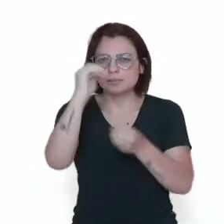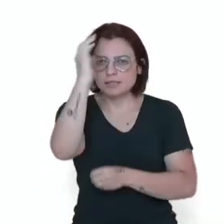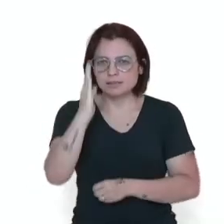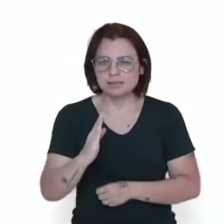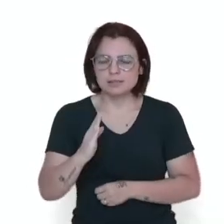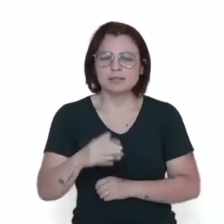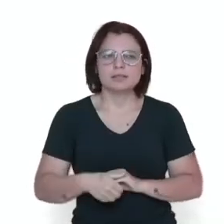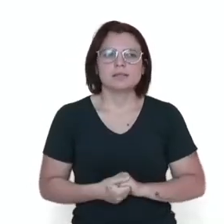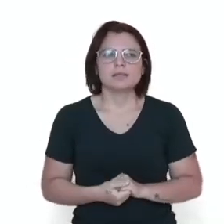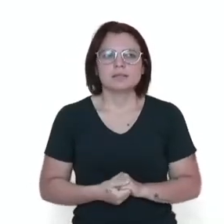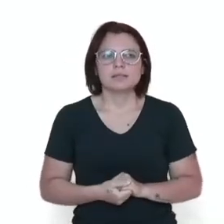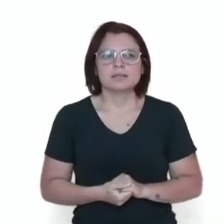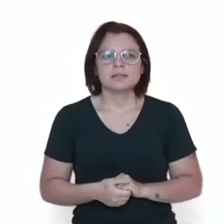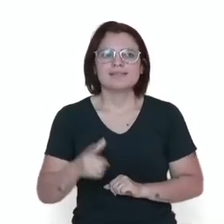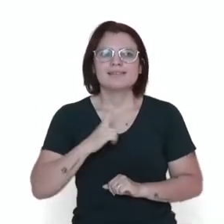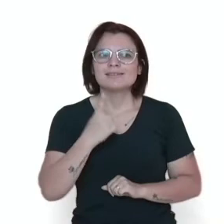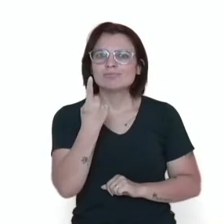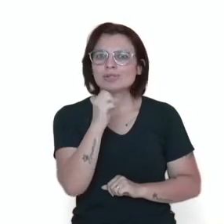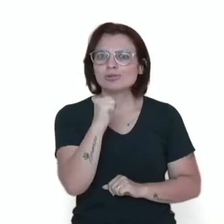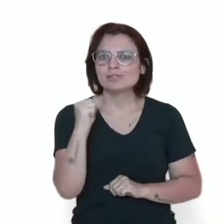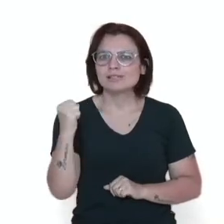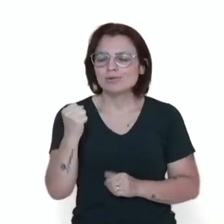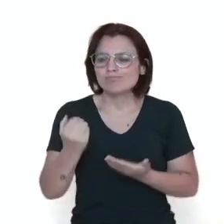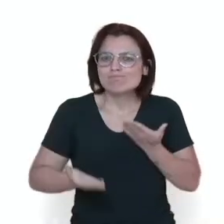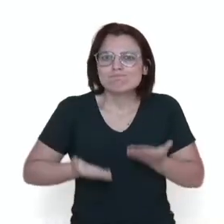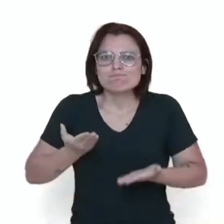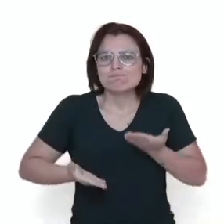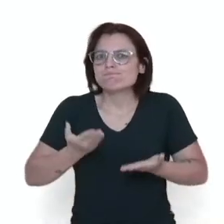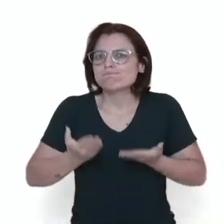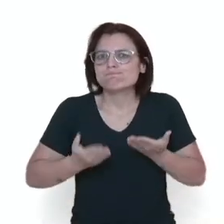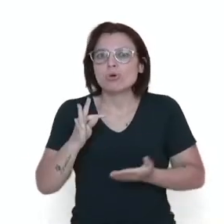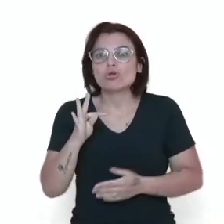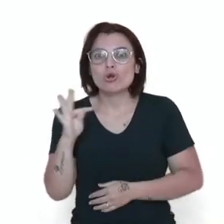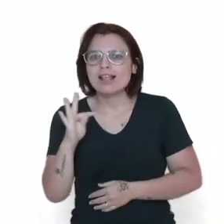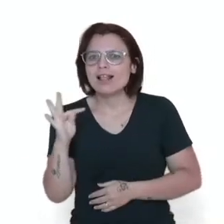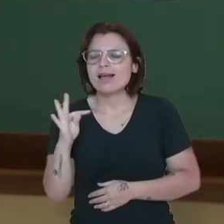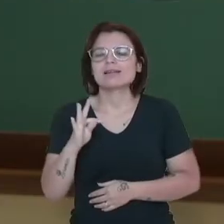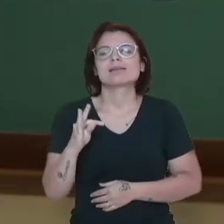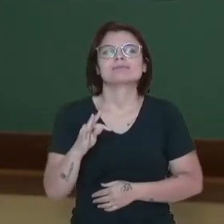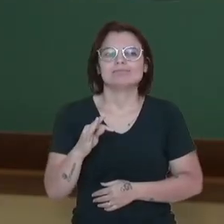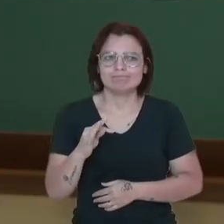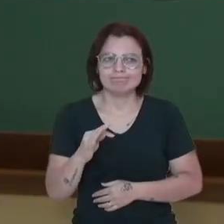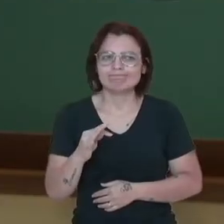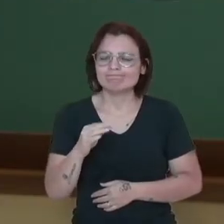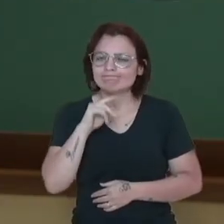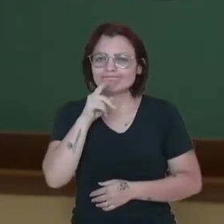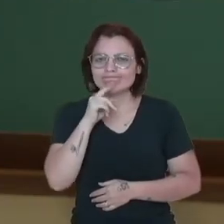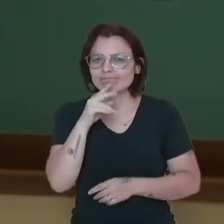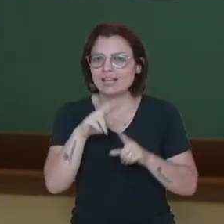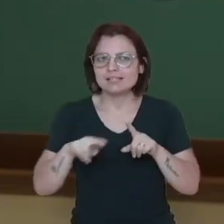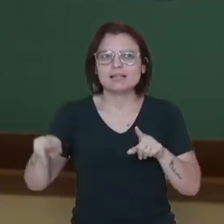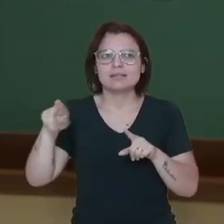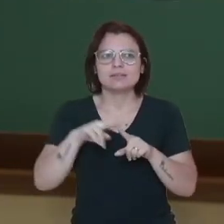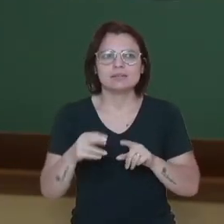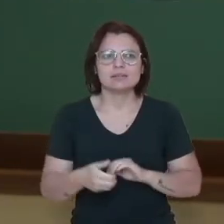188 toneladas de resíduos sólidos gerados por dia, apenas 12% desse material é reciclado.